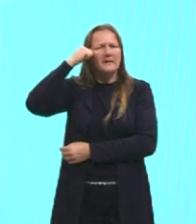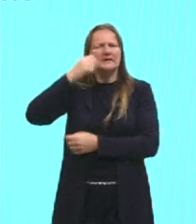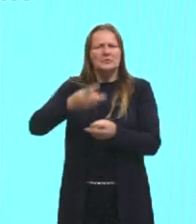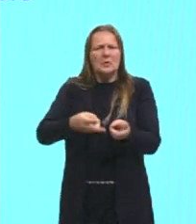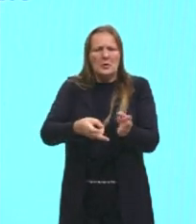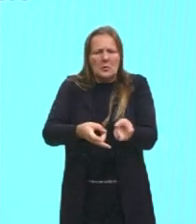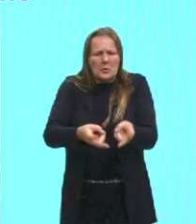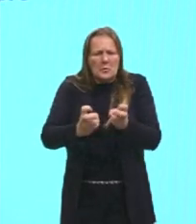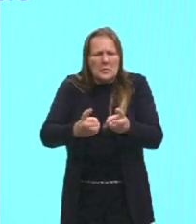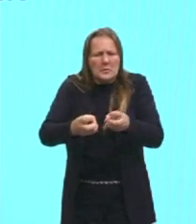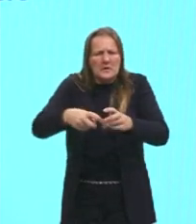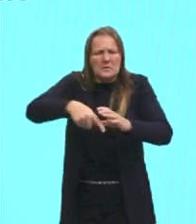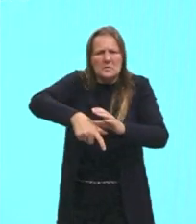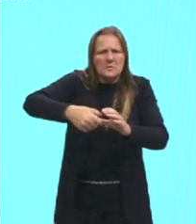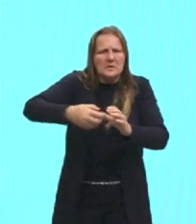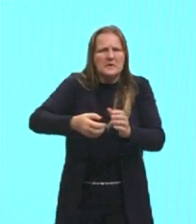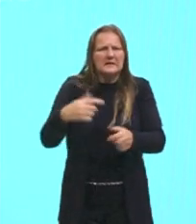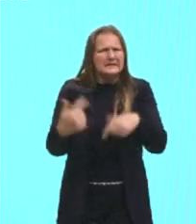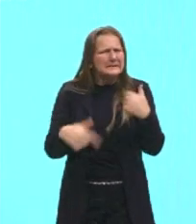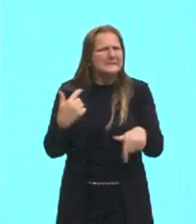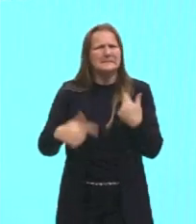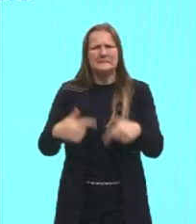obra da mina de carvão, tá, agorizado?